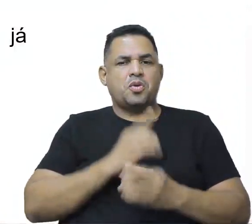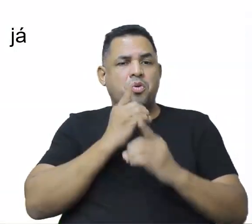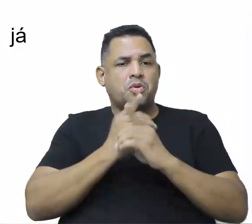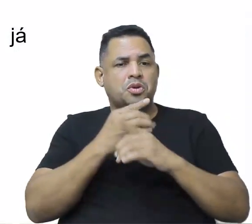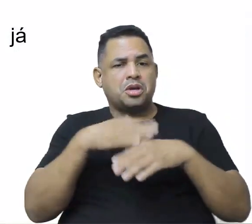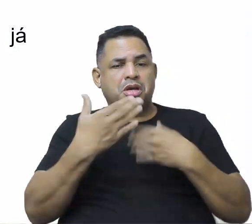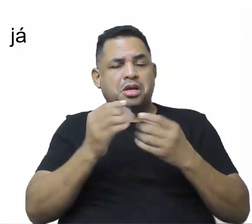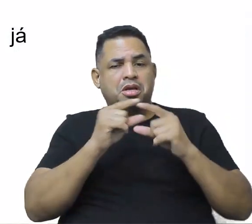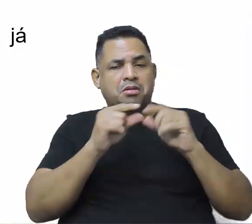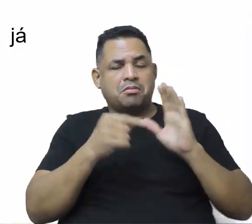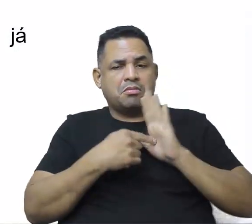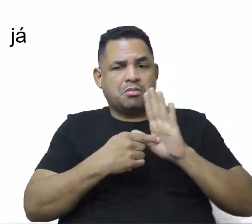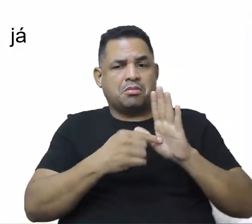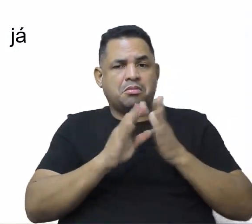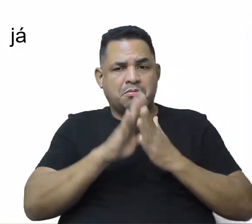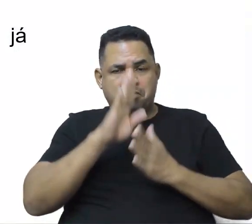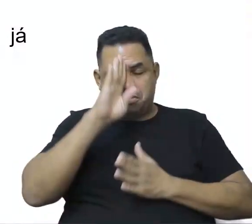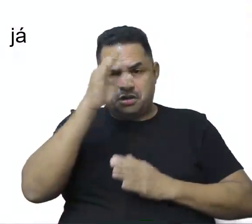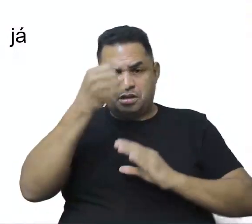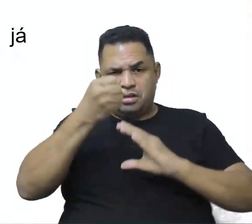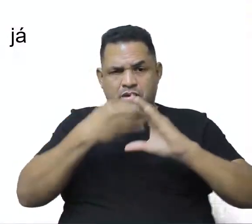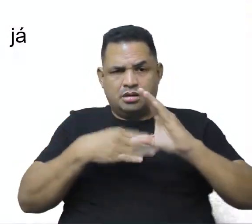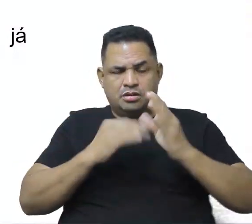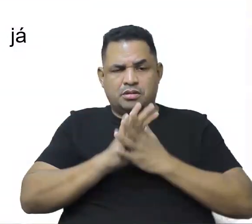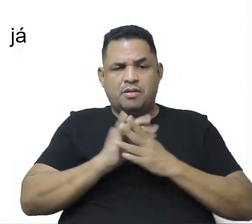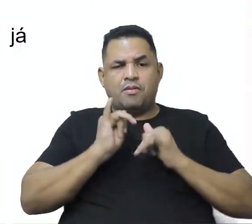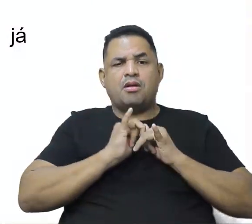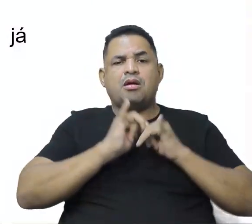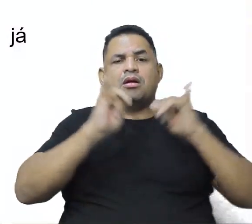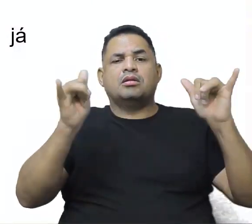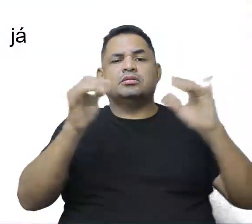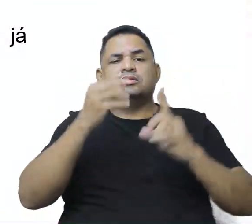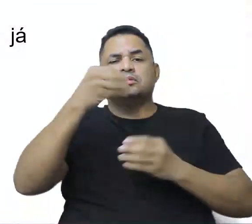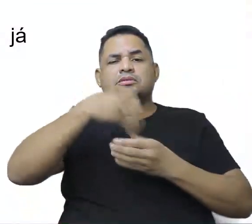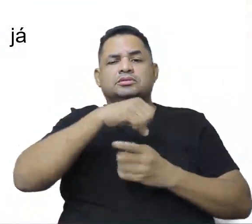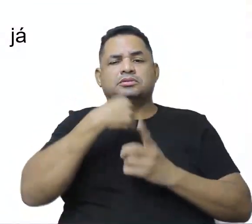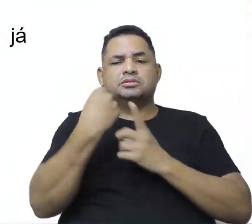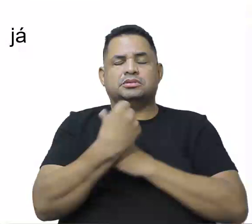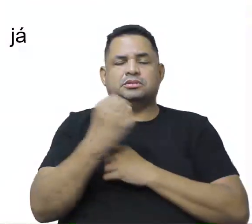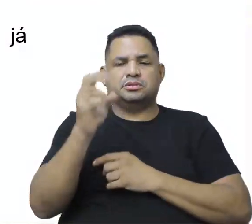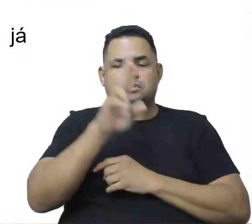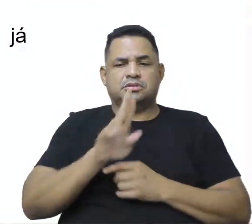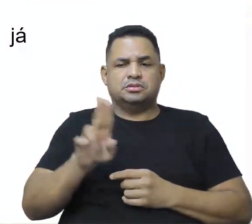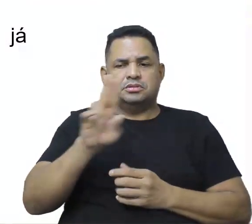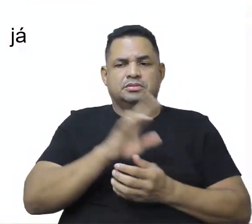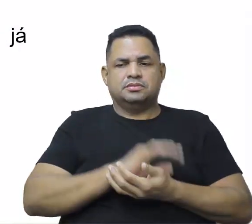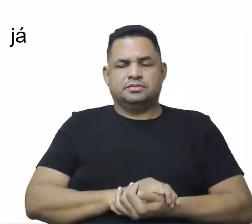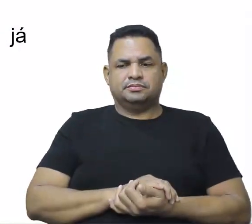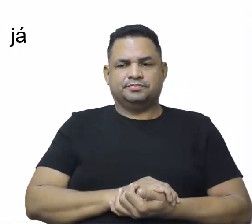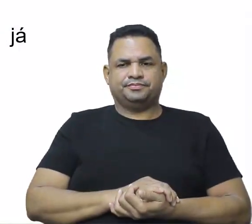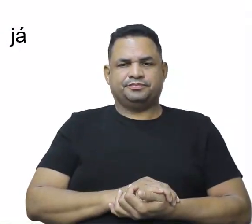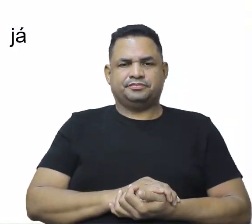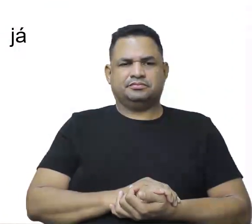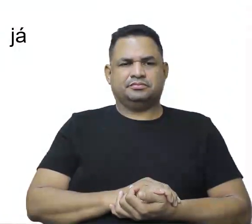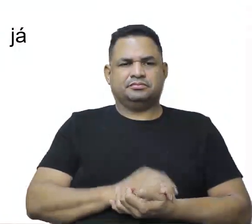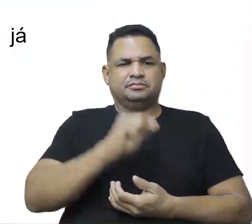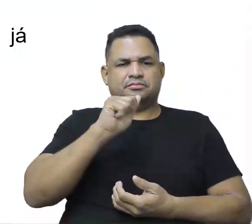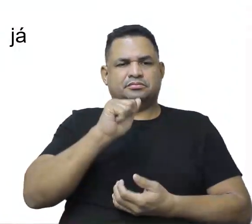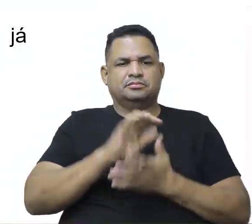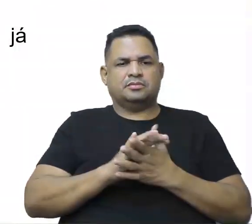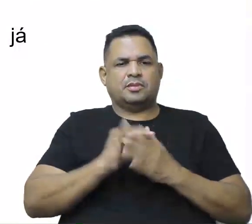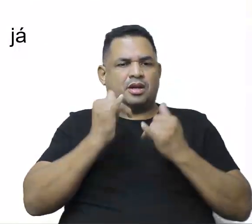expressa a principal função das propagandas em uma sociedade de consumo. Vamos lá, né? Ah,